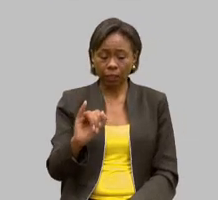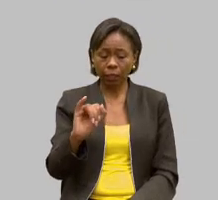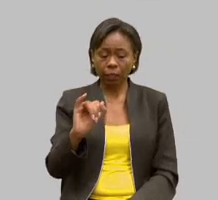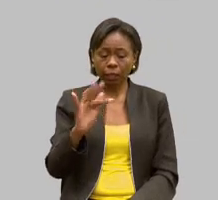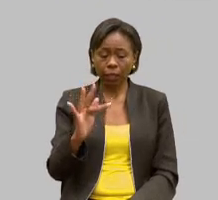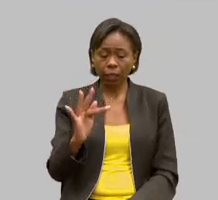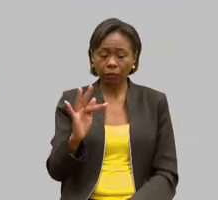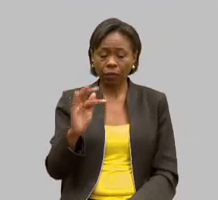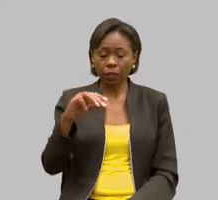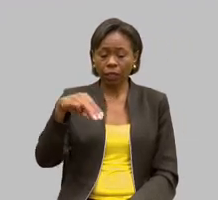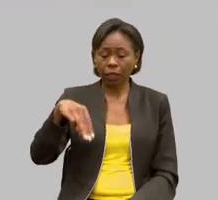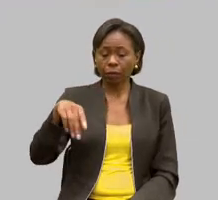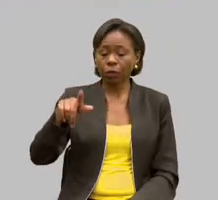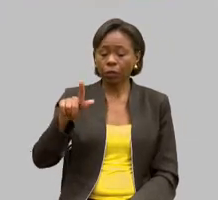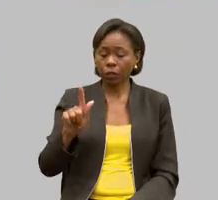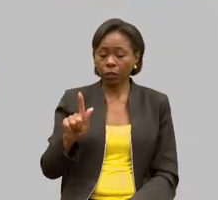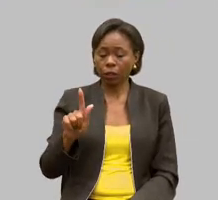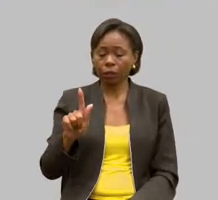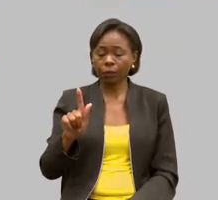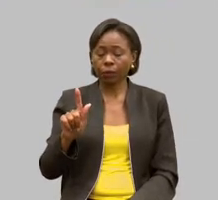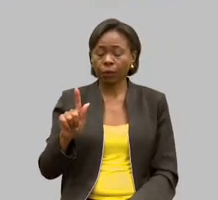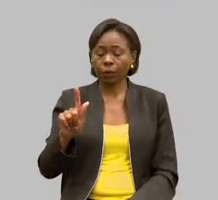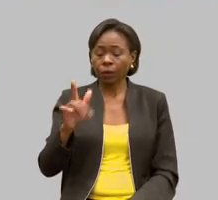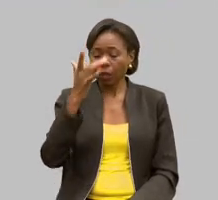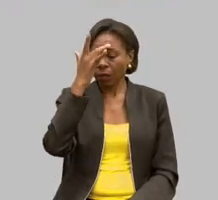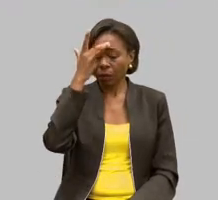São essas as presenças confirmadas, não isso?